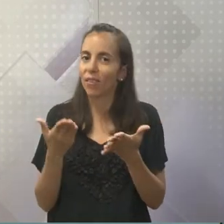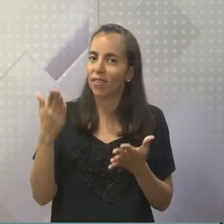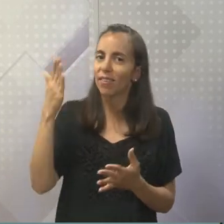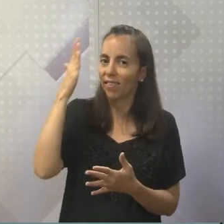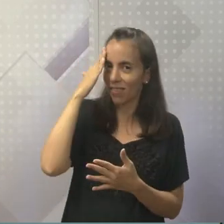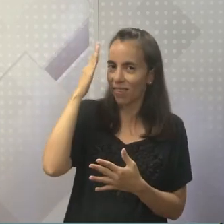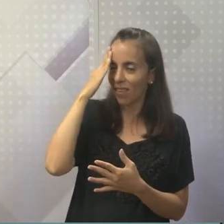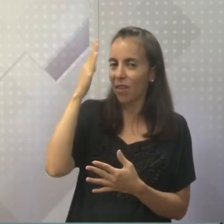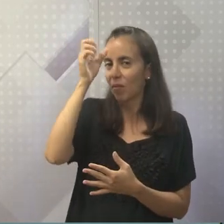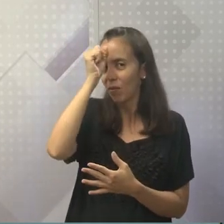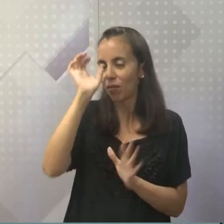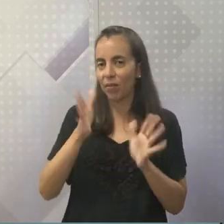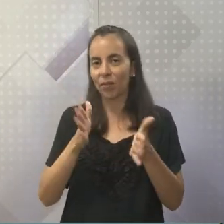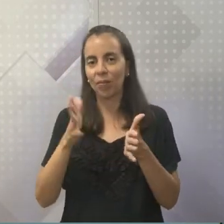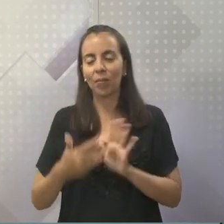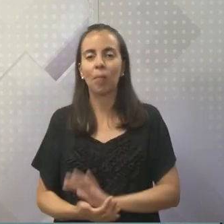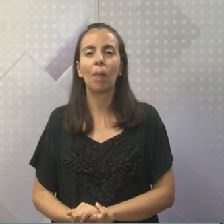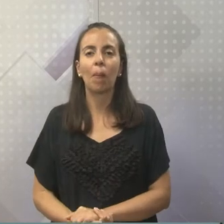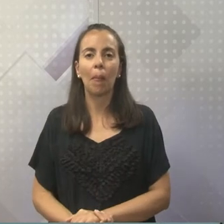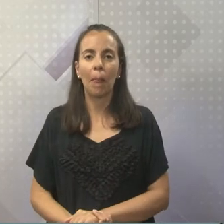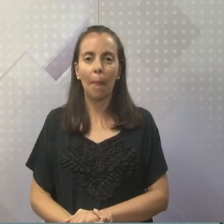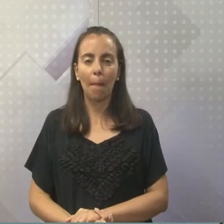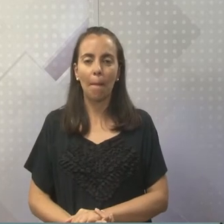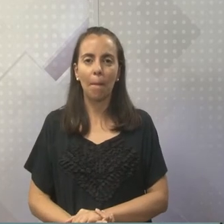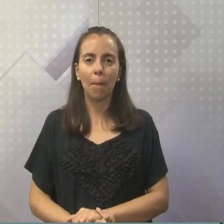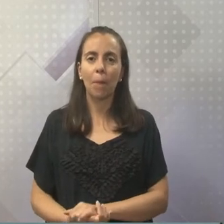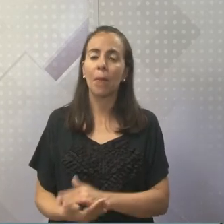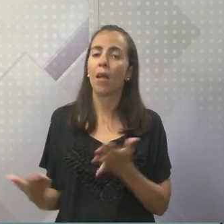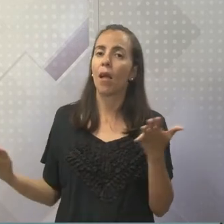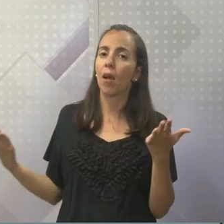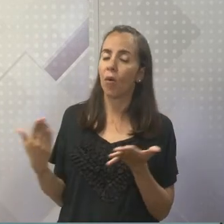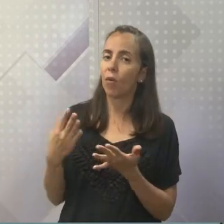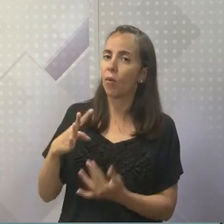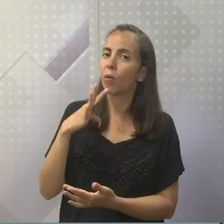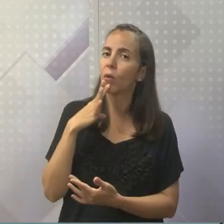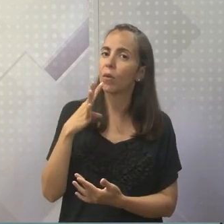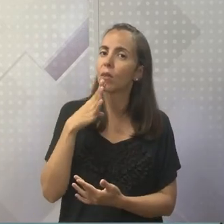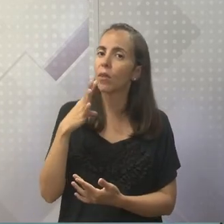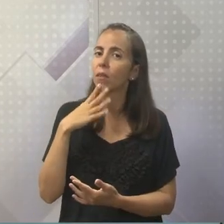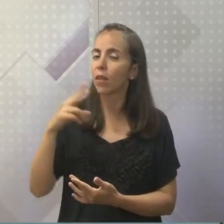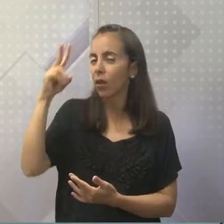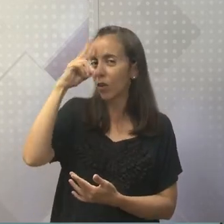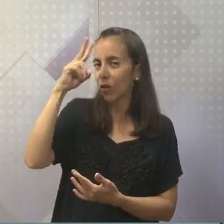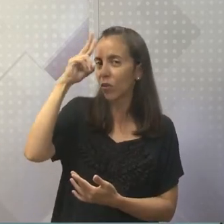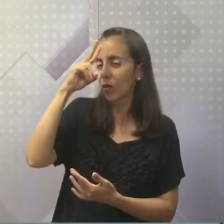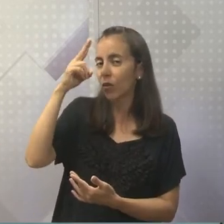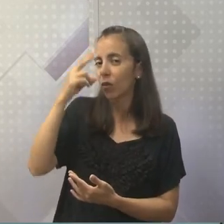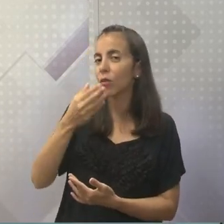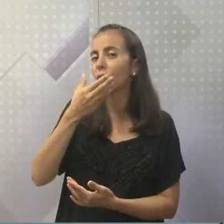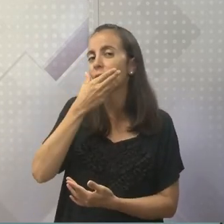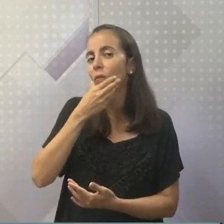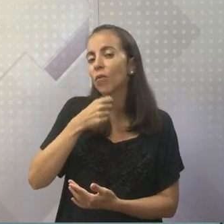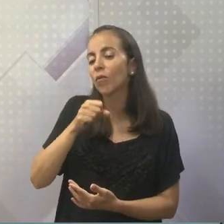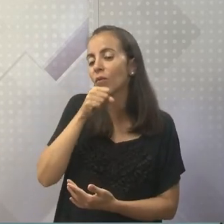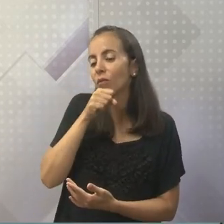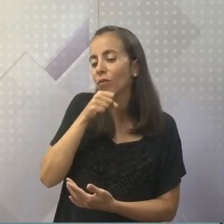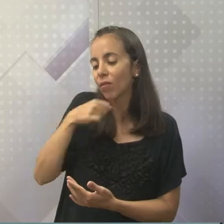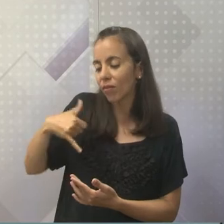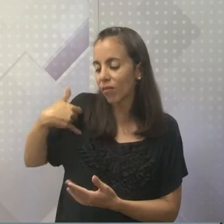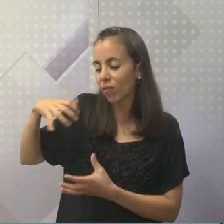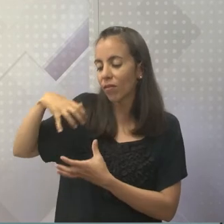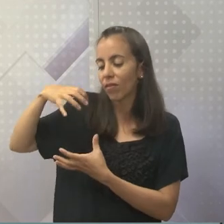já sabem. E agora a gente vai para a lenda do Papai Noel. E Papai Noel, ele existe?